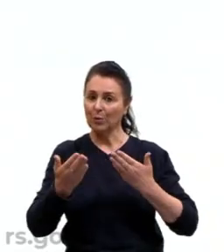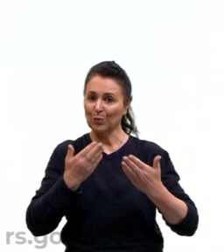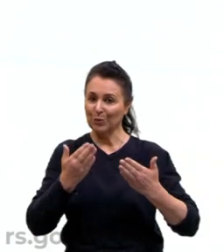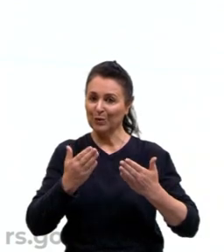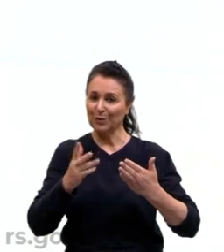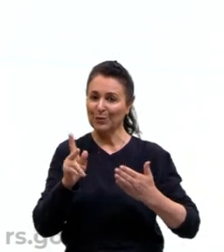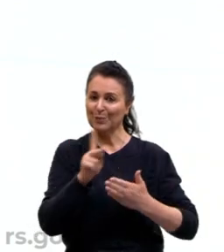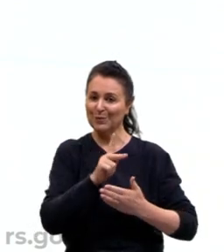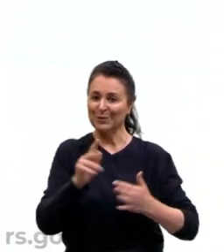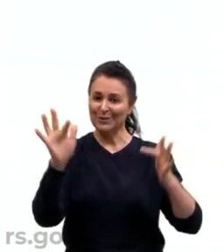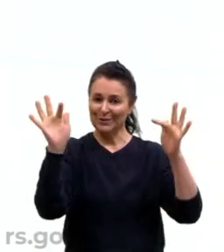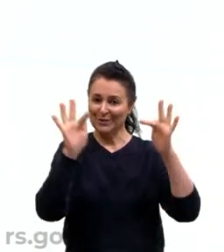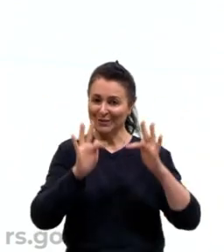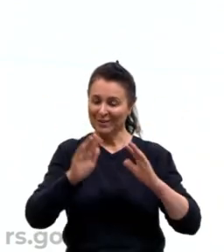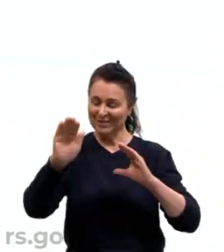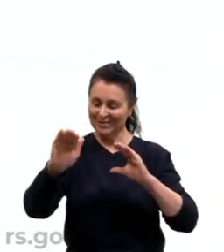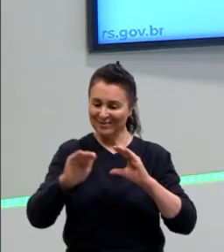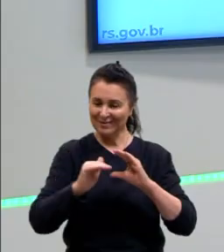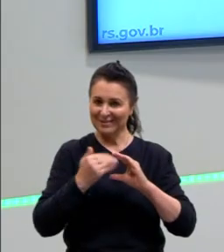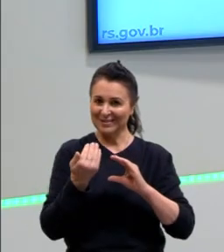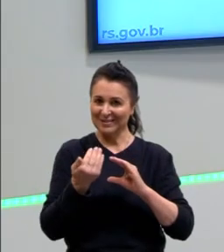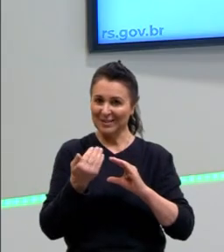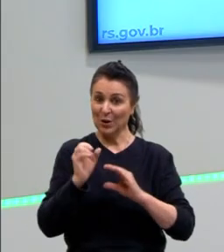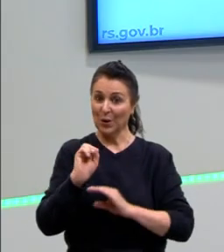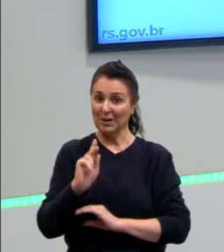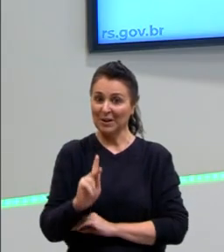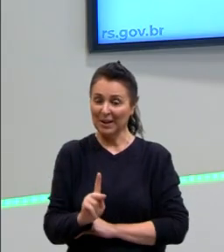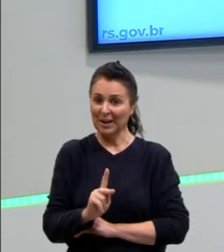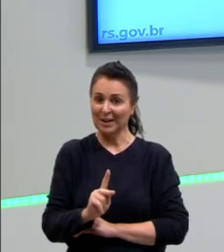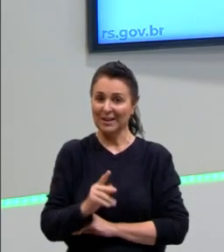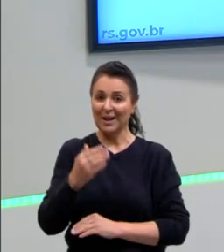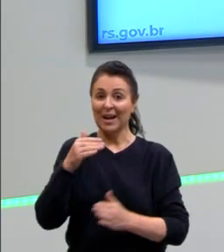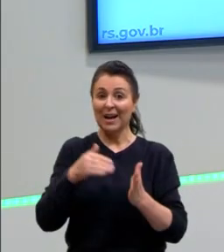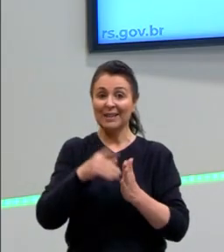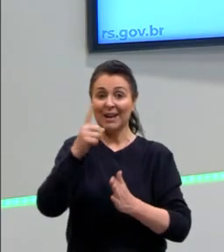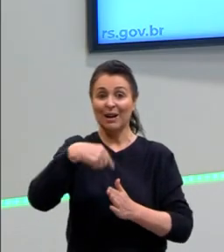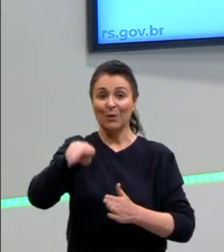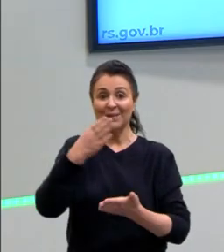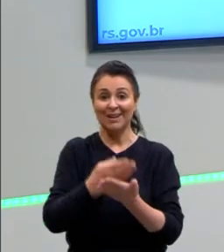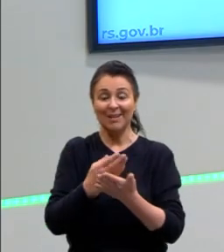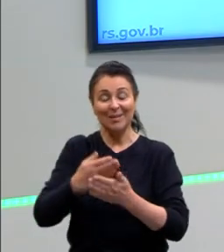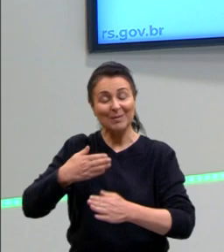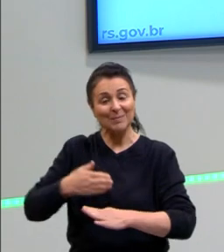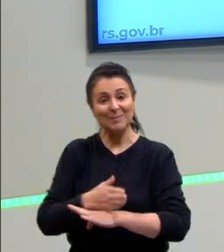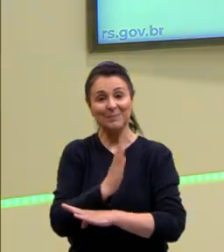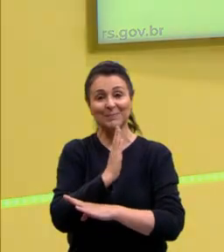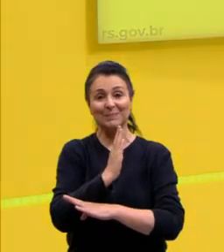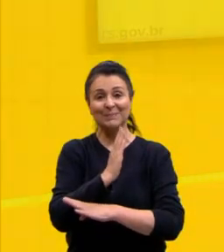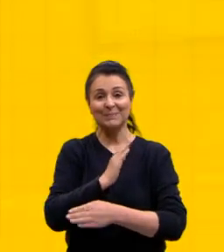feliz em receber mensagem de vocês. Certo? Até a próxima aula. Partiu passar.